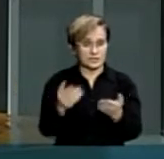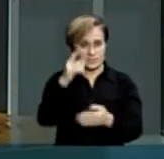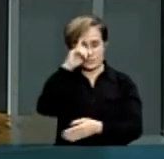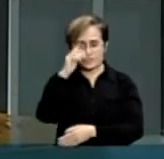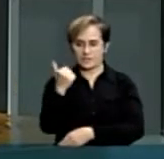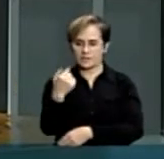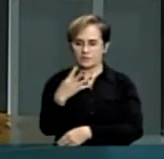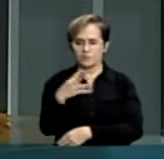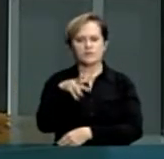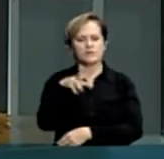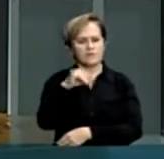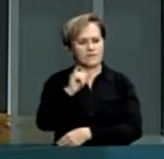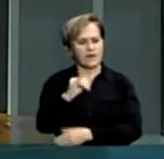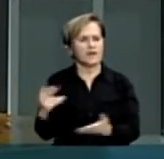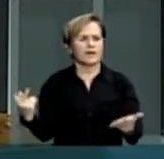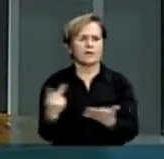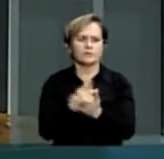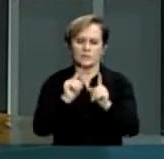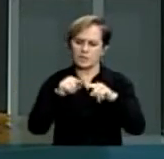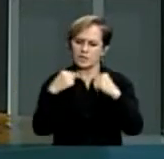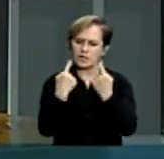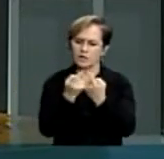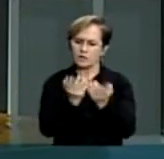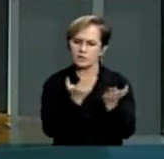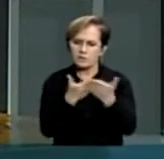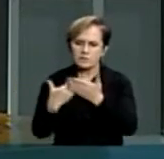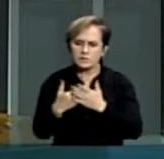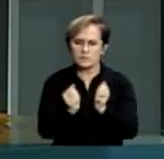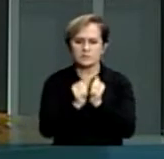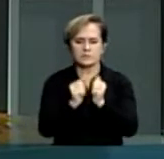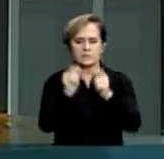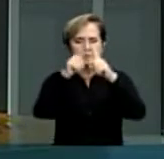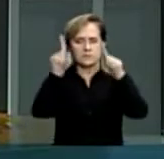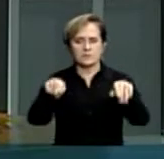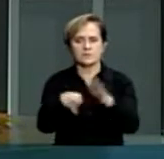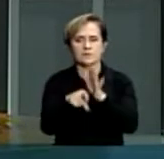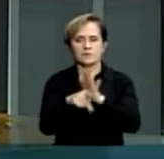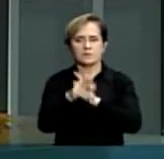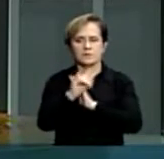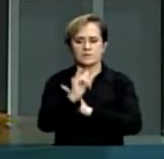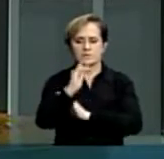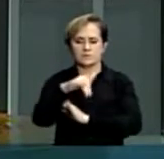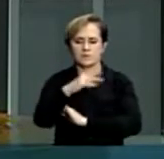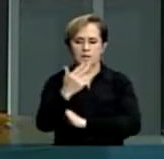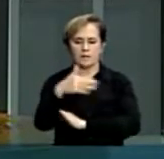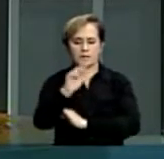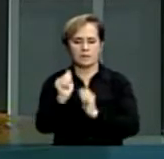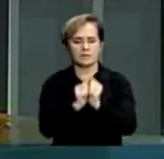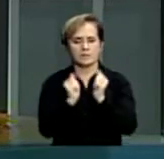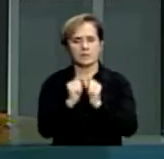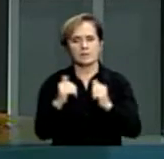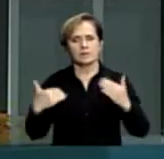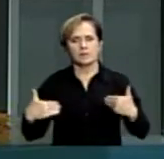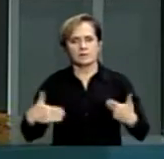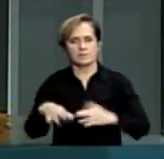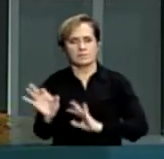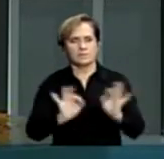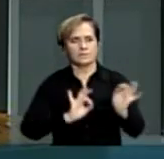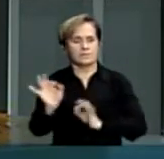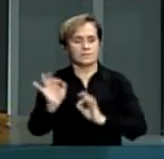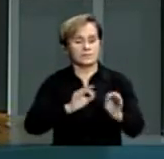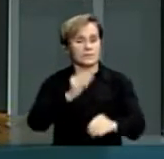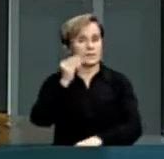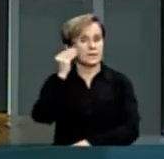reunião, rodada de negociação dos servidores do INCRA com o Ministério do Planejamento, justamente no